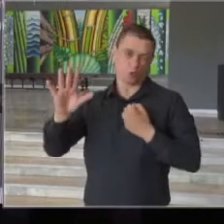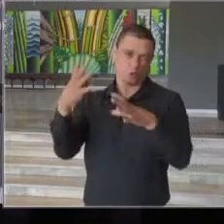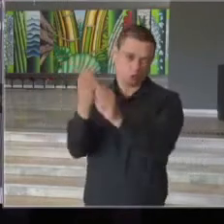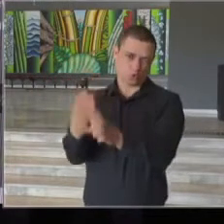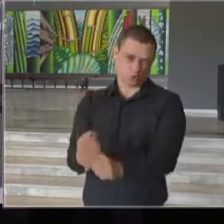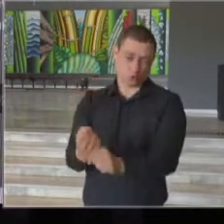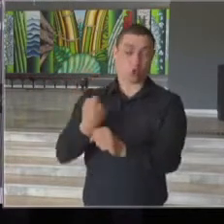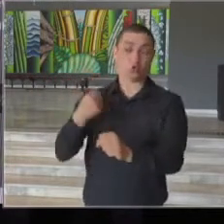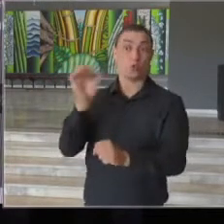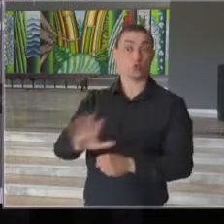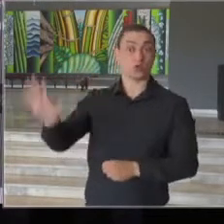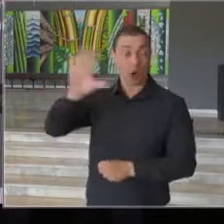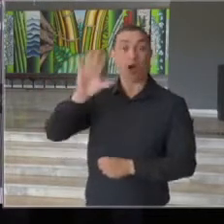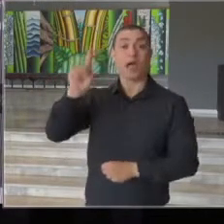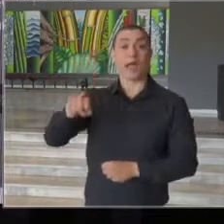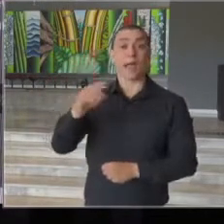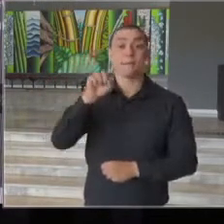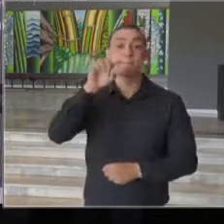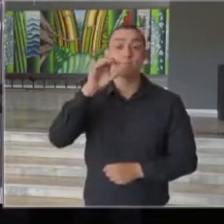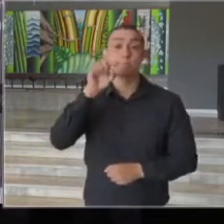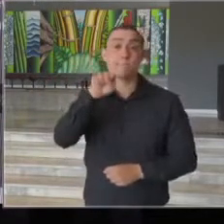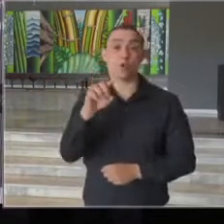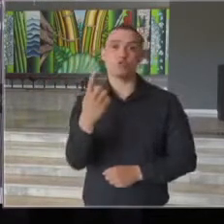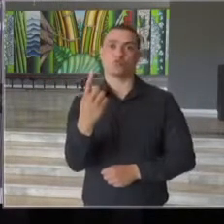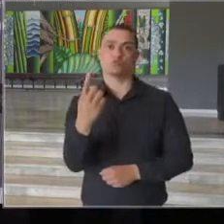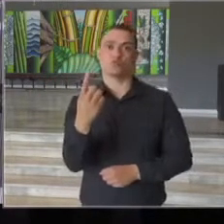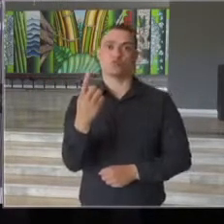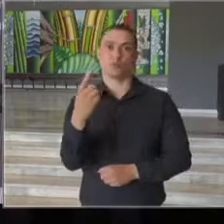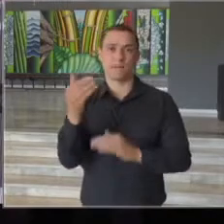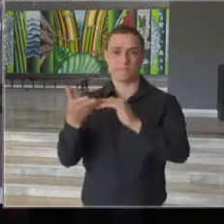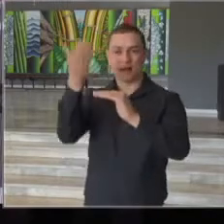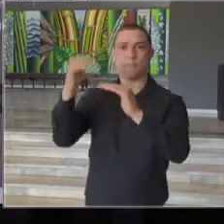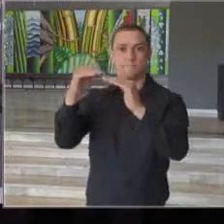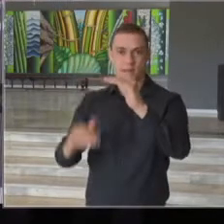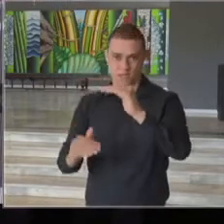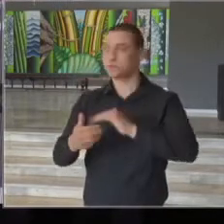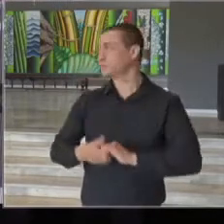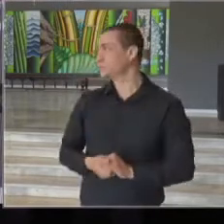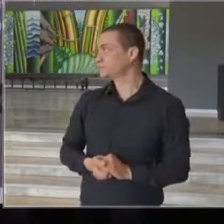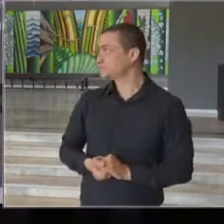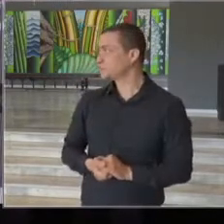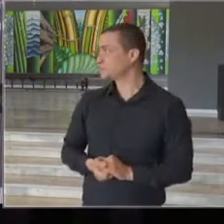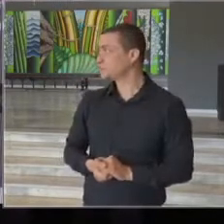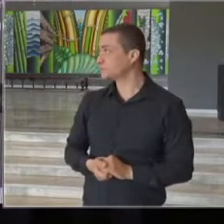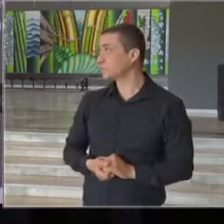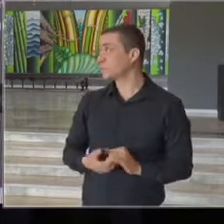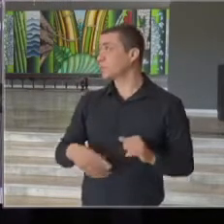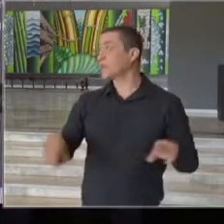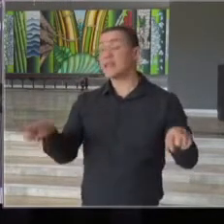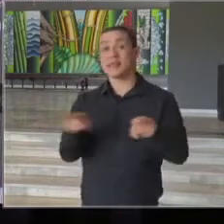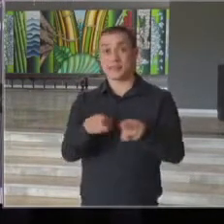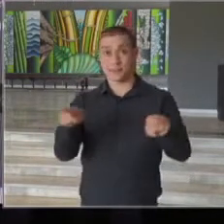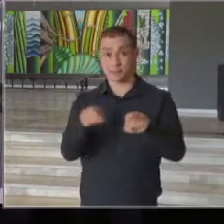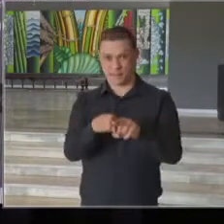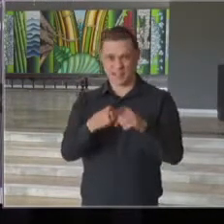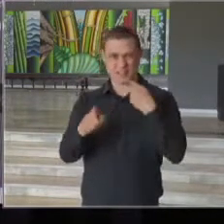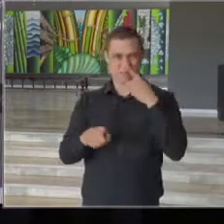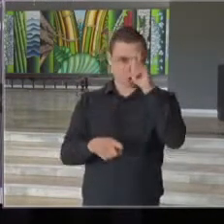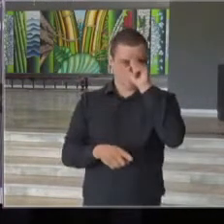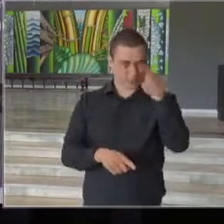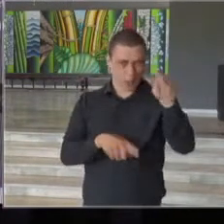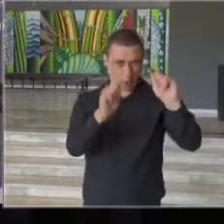índices que nós temos, é de 0,1, para cima e para baixo também. Além disso, como eu descrevi sobre a capacidade